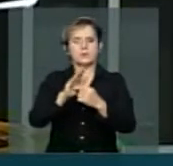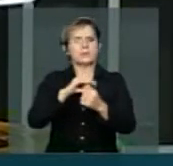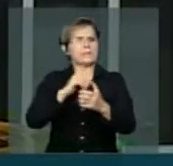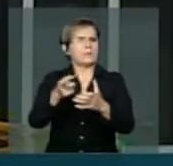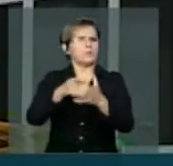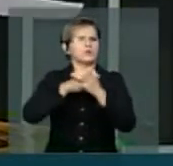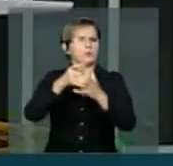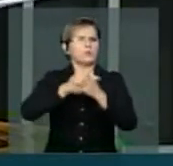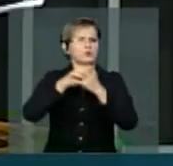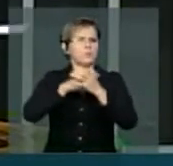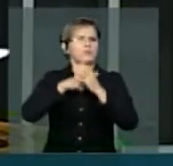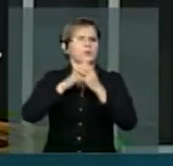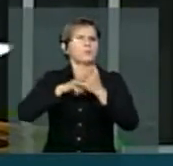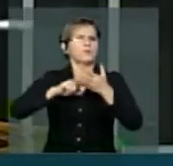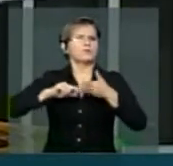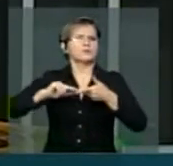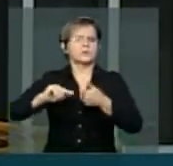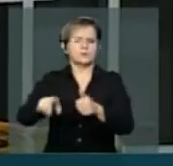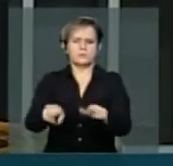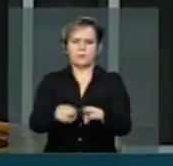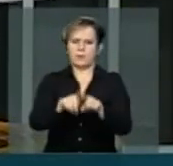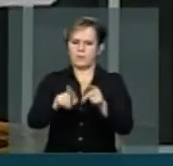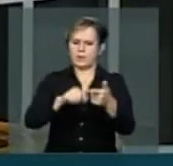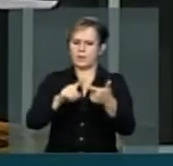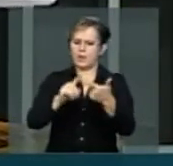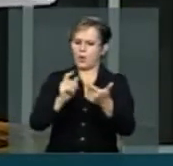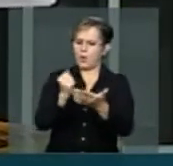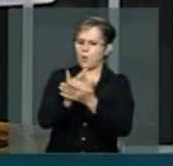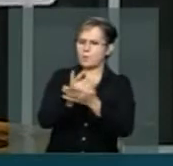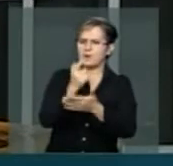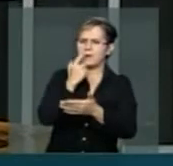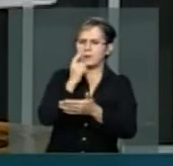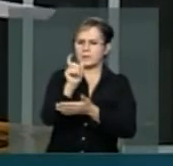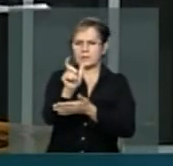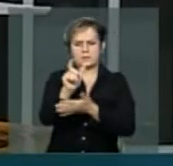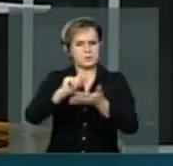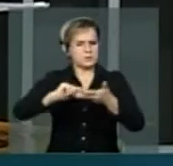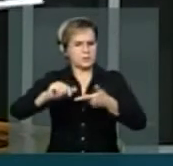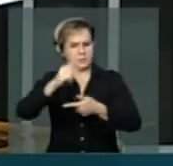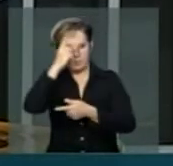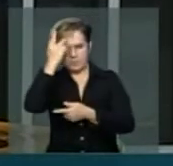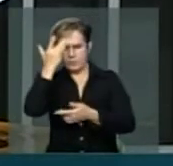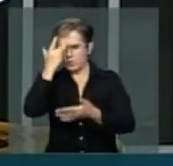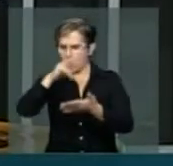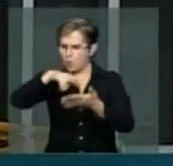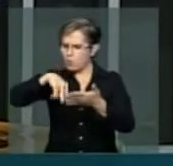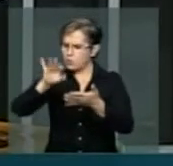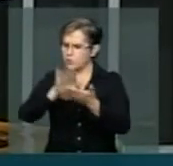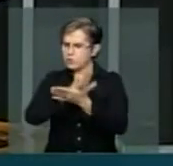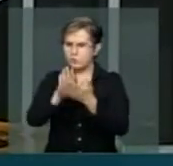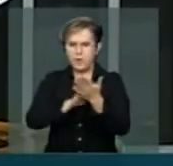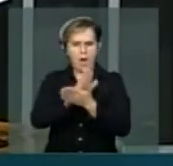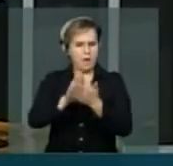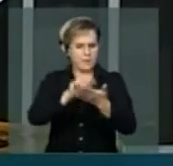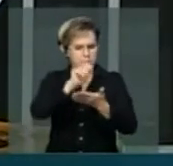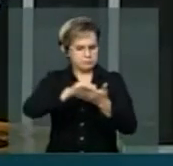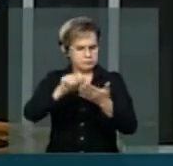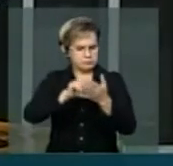multas e a questão da compra de carteiras. Para quem é analfabeto, e lá